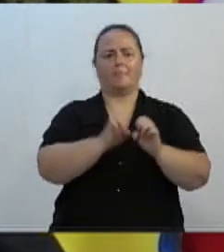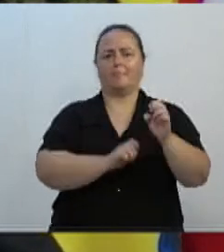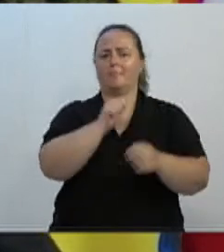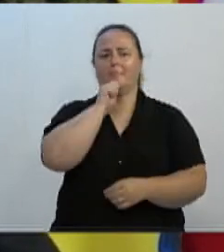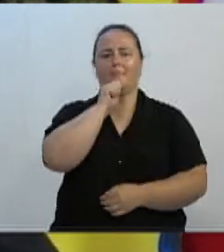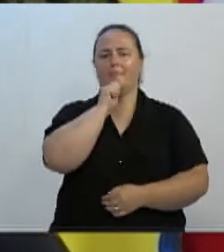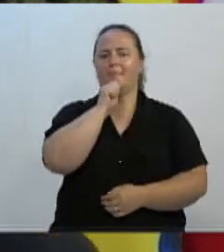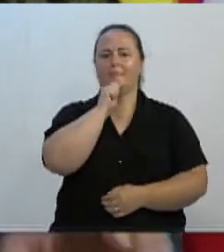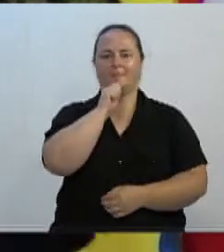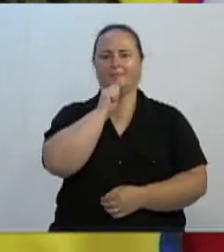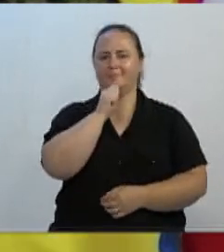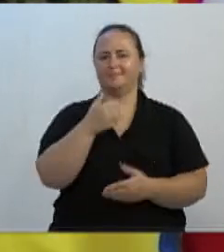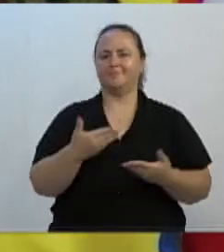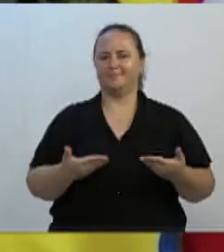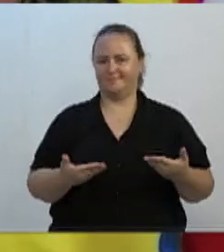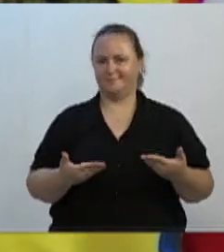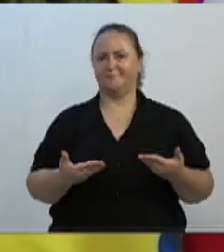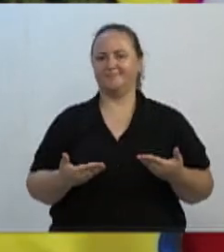que